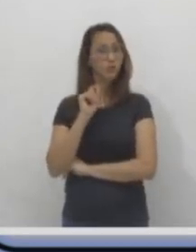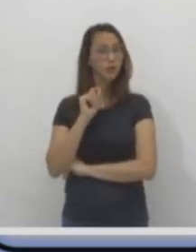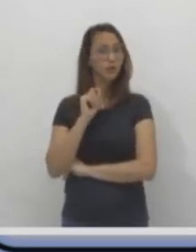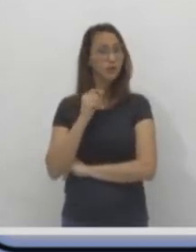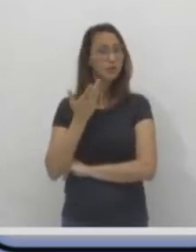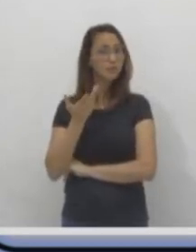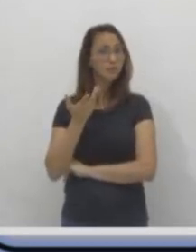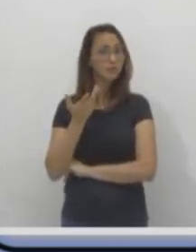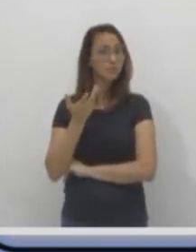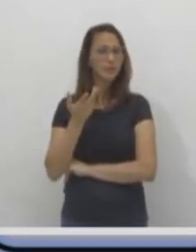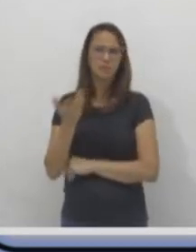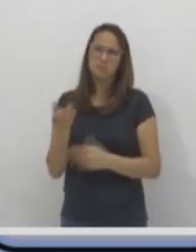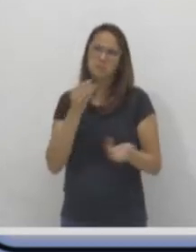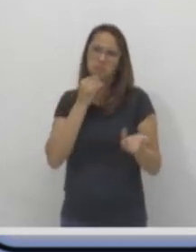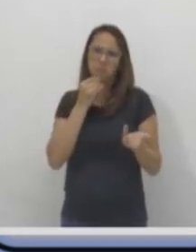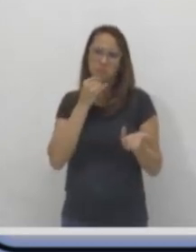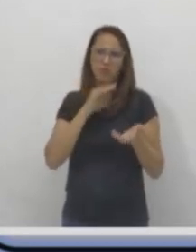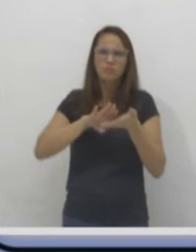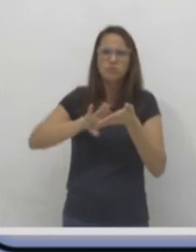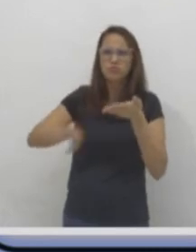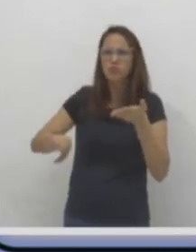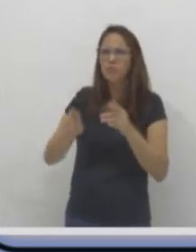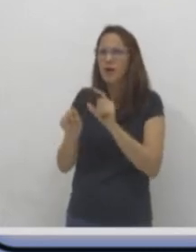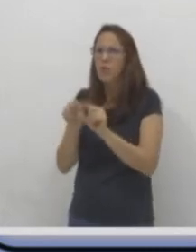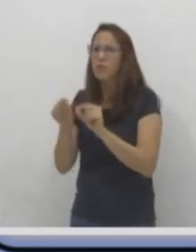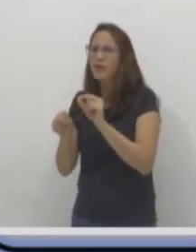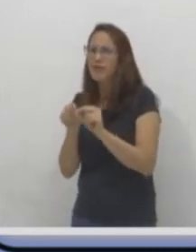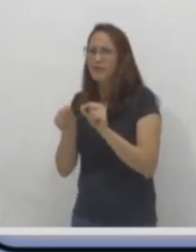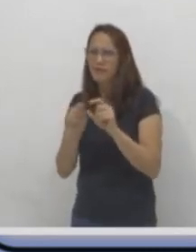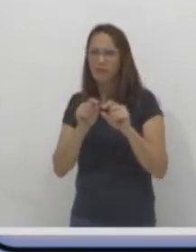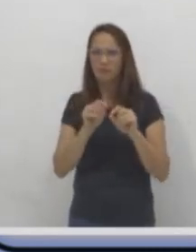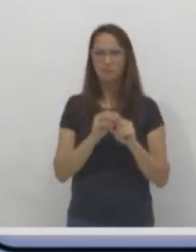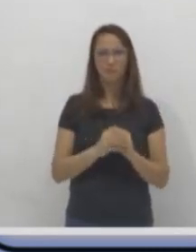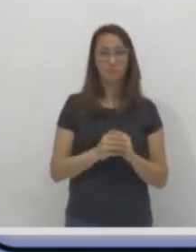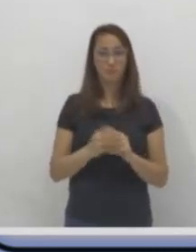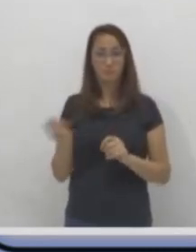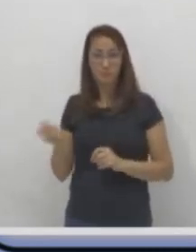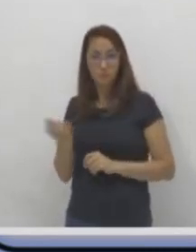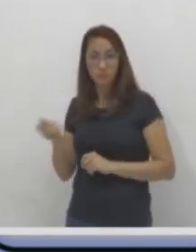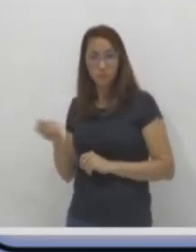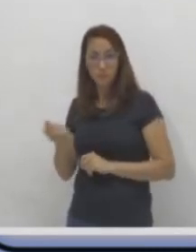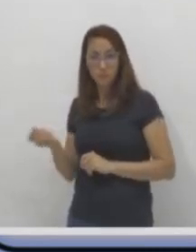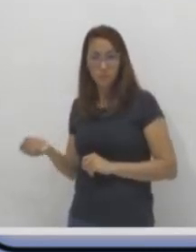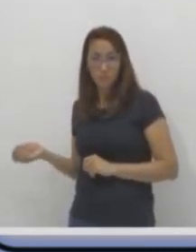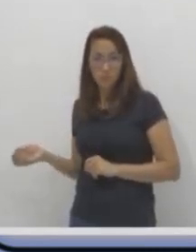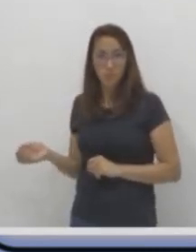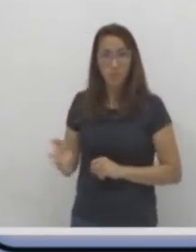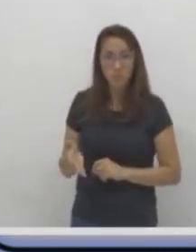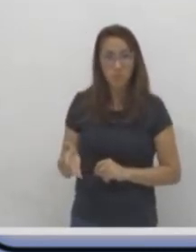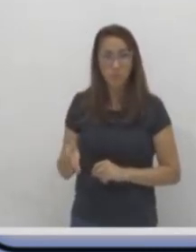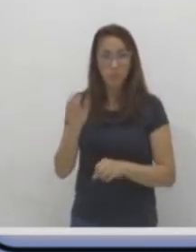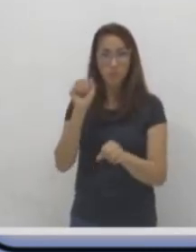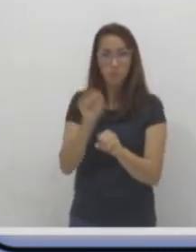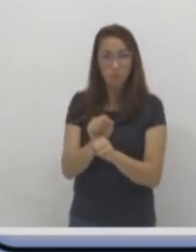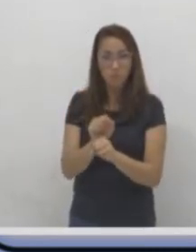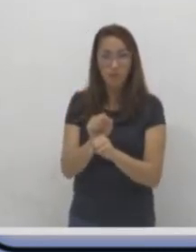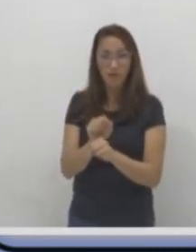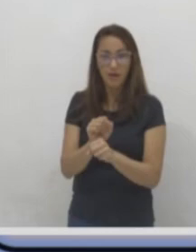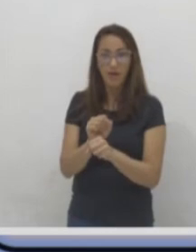o que vai sobrar. Vamos jogar o dado. O dado vai parar. E aí vamos contar